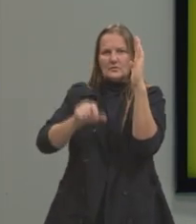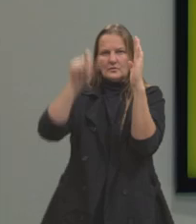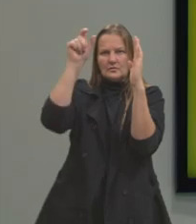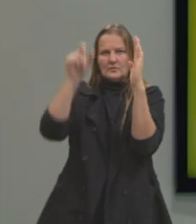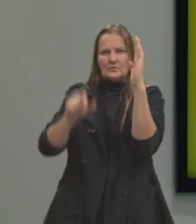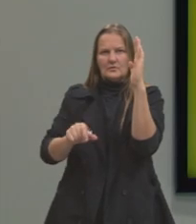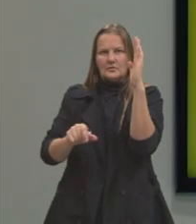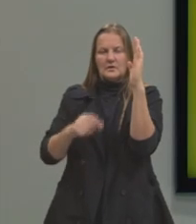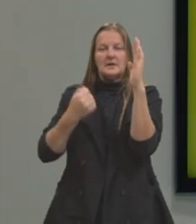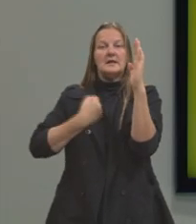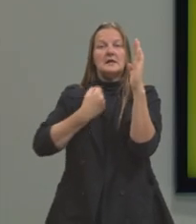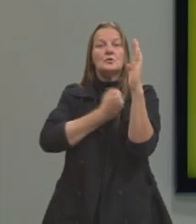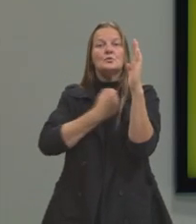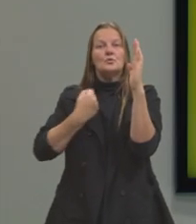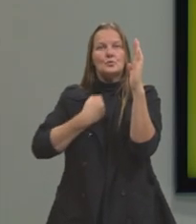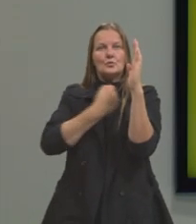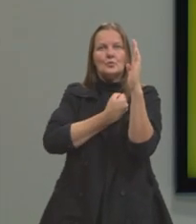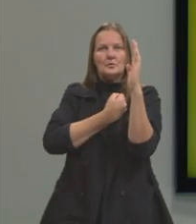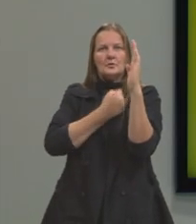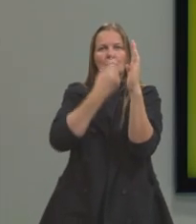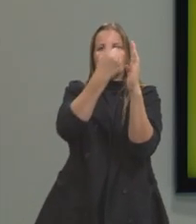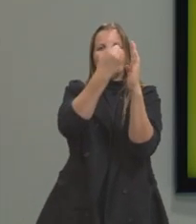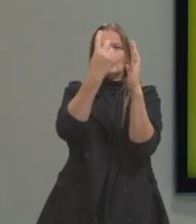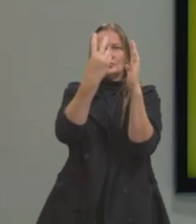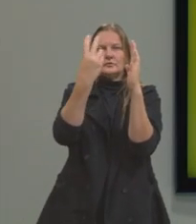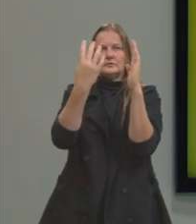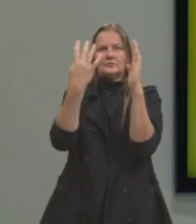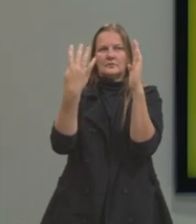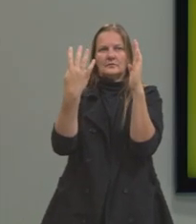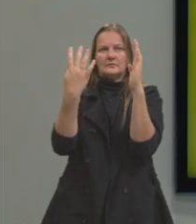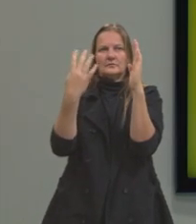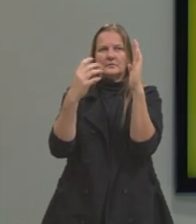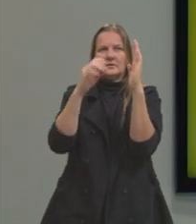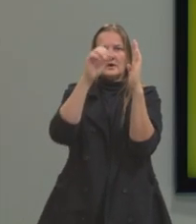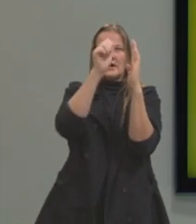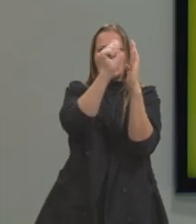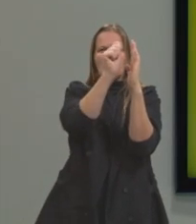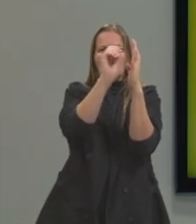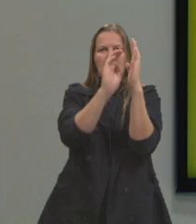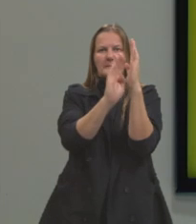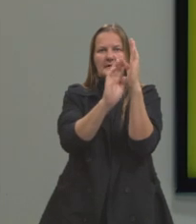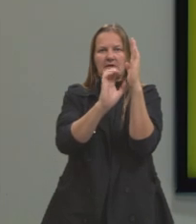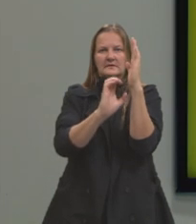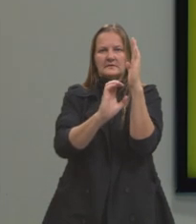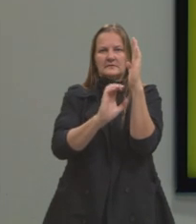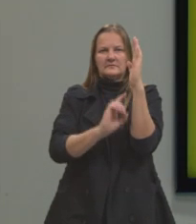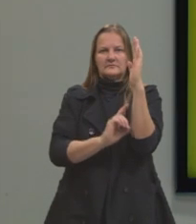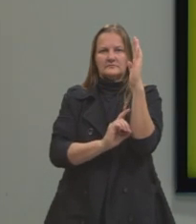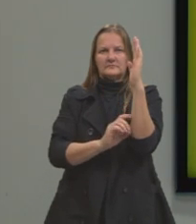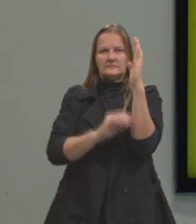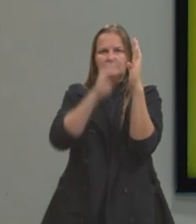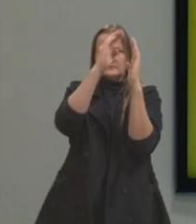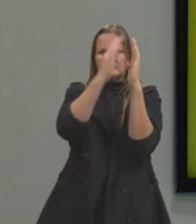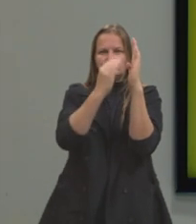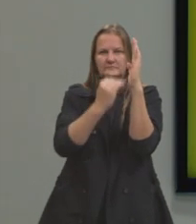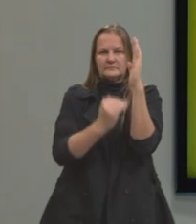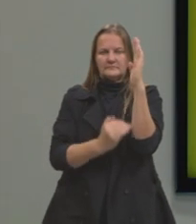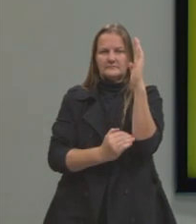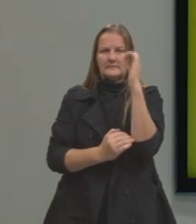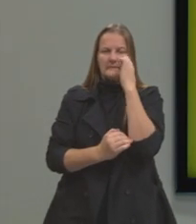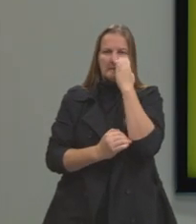então, uma numeração, aqui, 1, 2, 3 e 4, e letras, então, que a gente estabelece o referencial. Por exemplo,